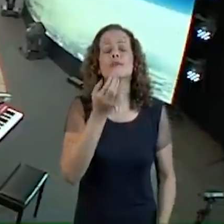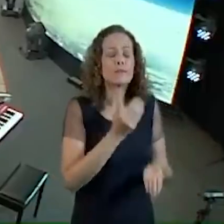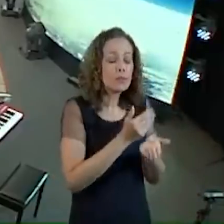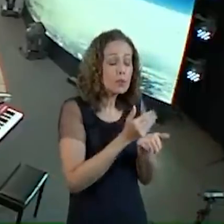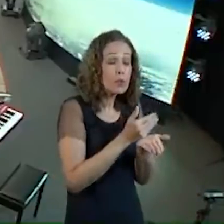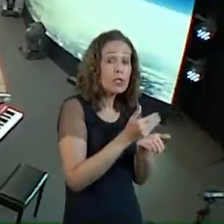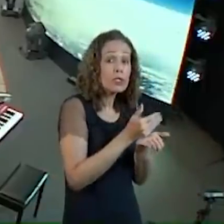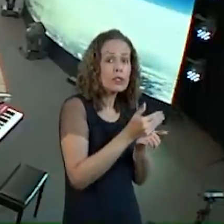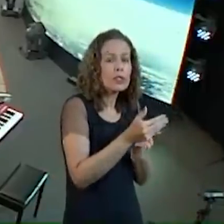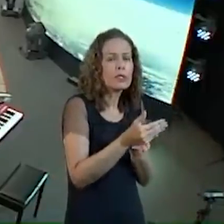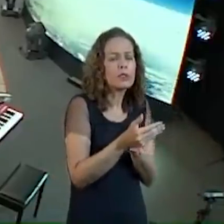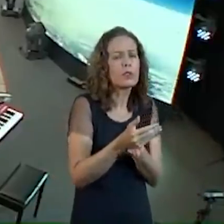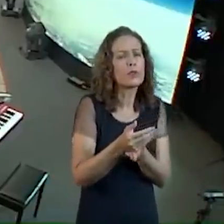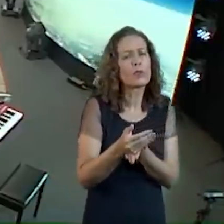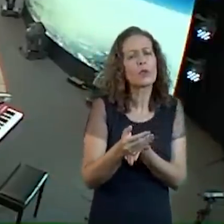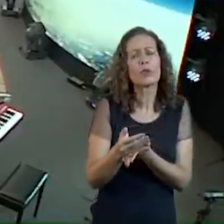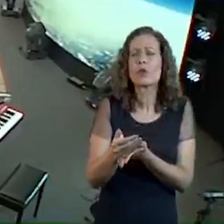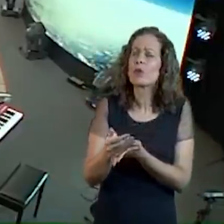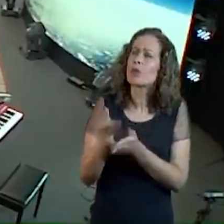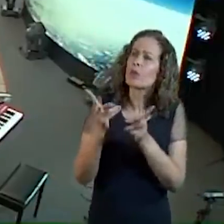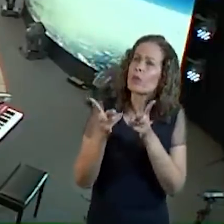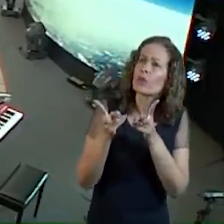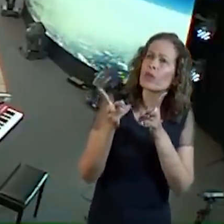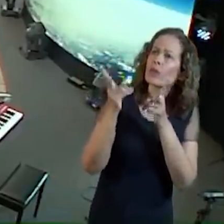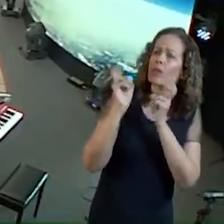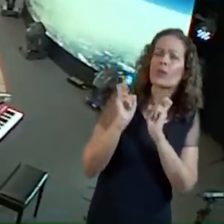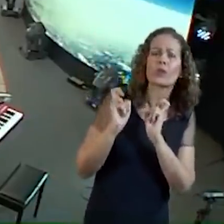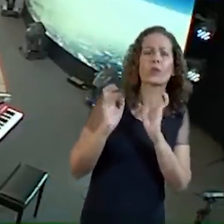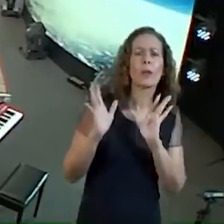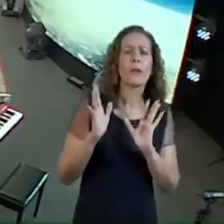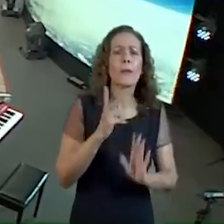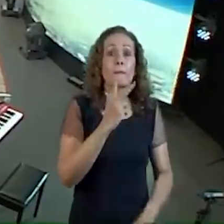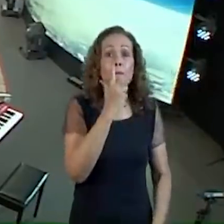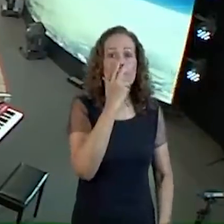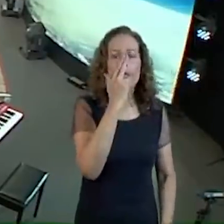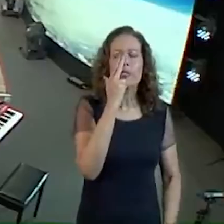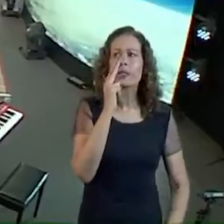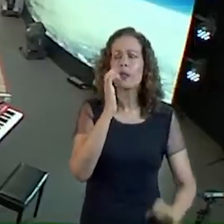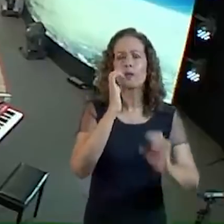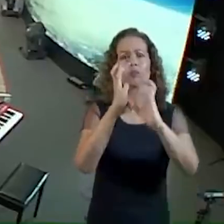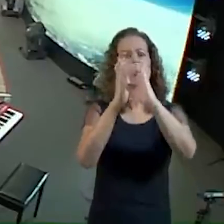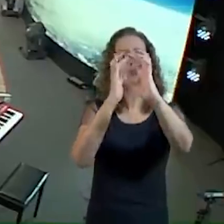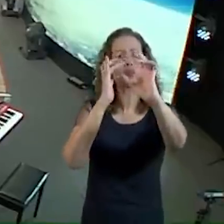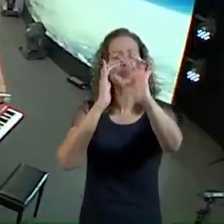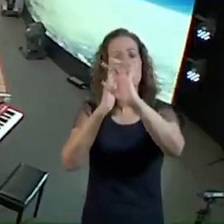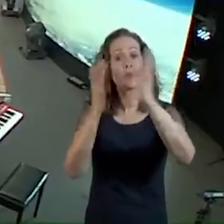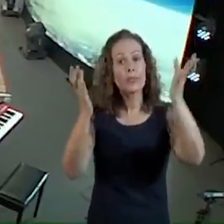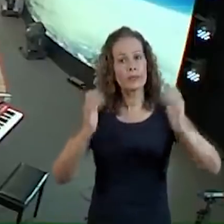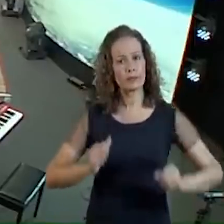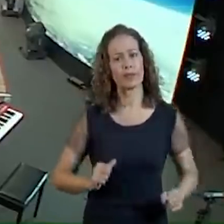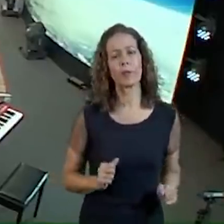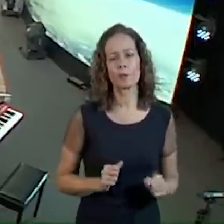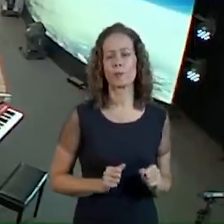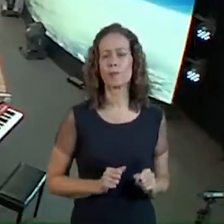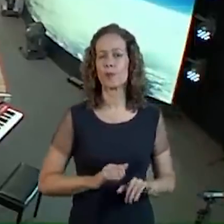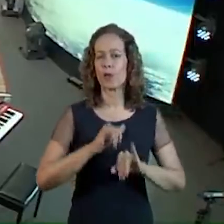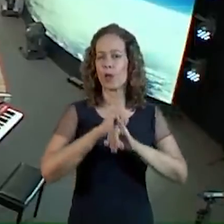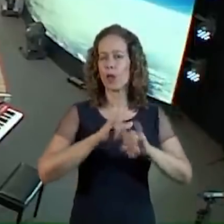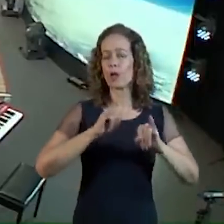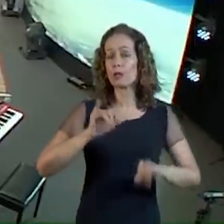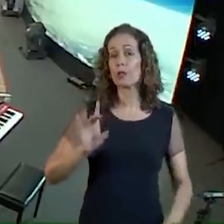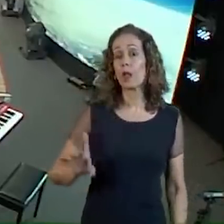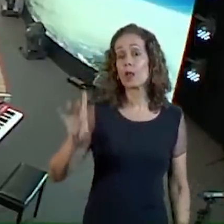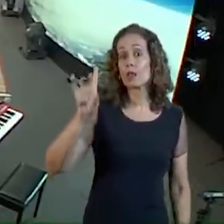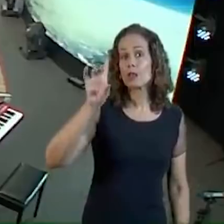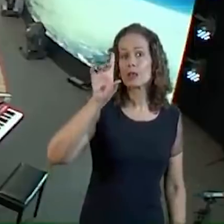A voz que eu tinha ouvido Comigo no princípio Como de trambeta Gente, sabe o que eu vou falar Para vocês aqui? Deus não está chamando E